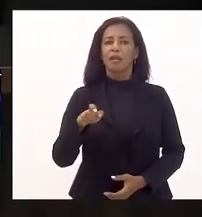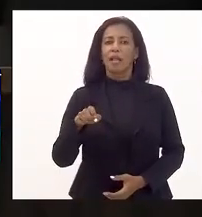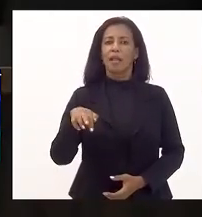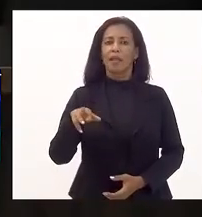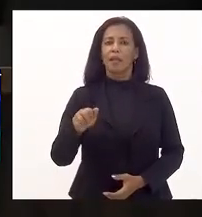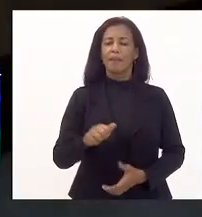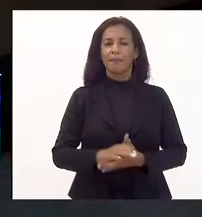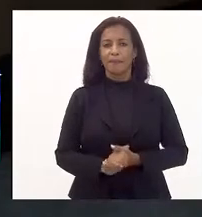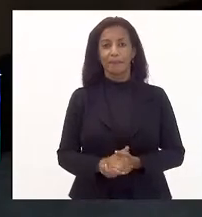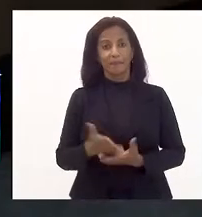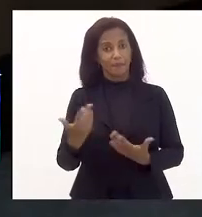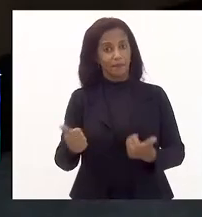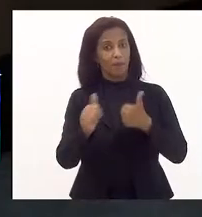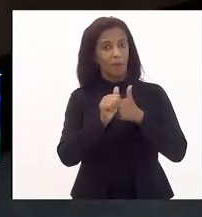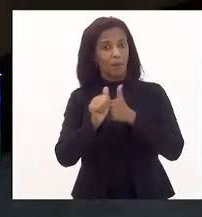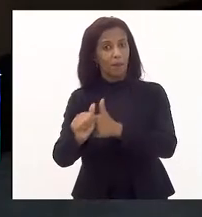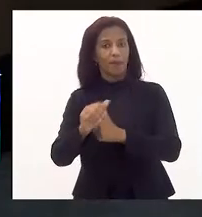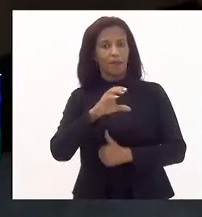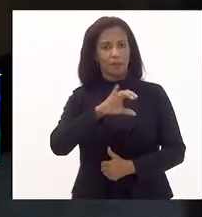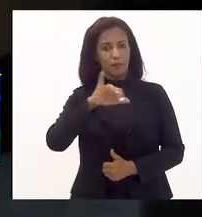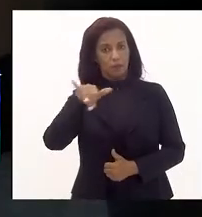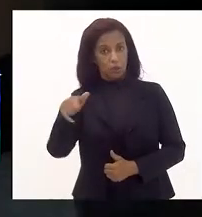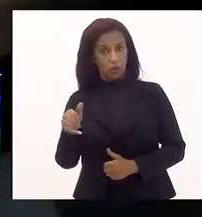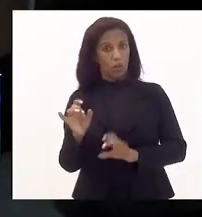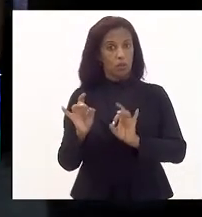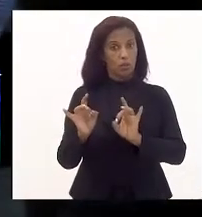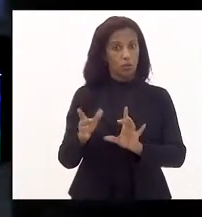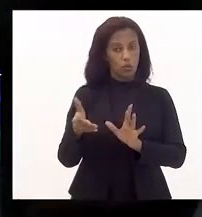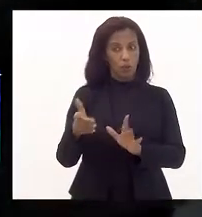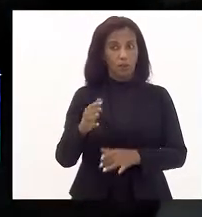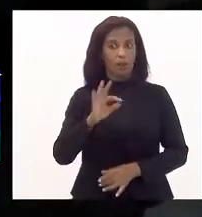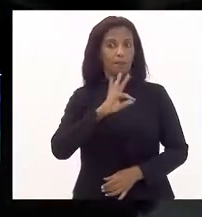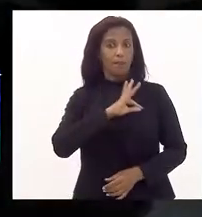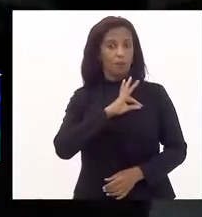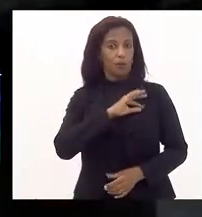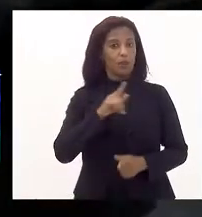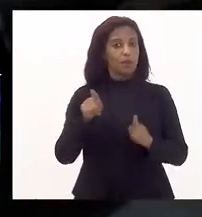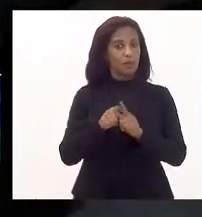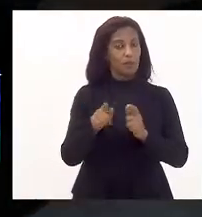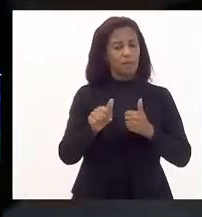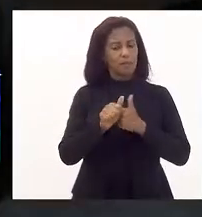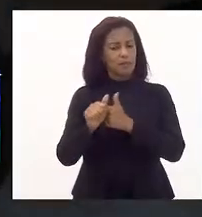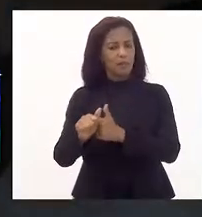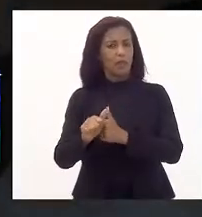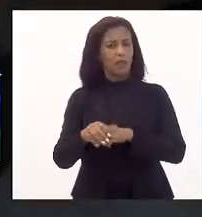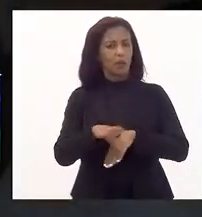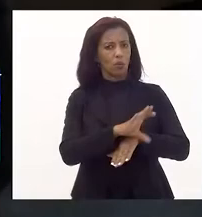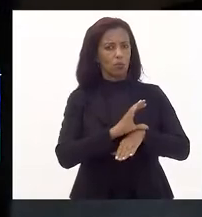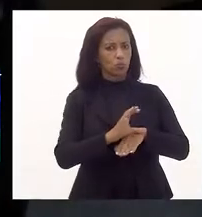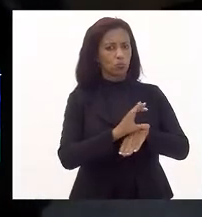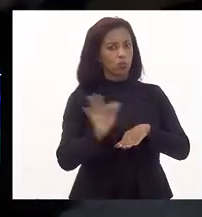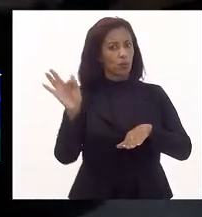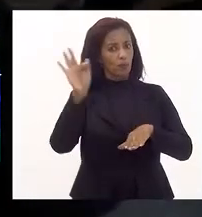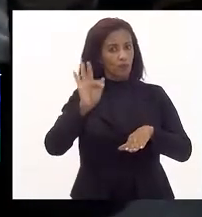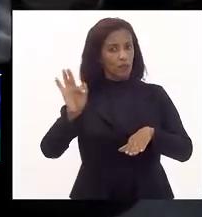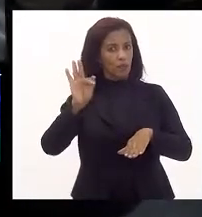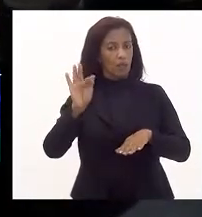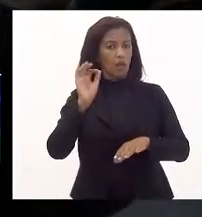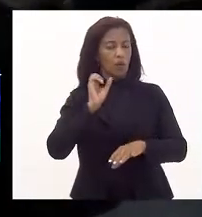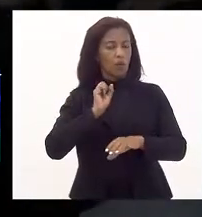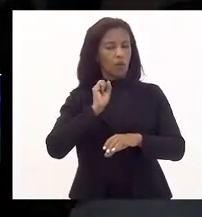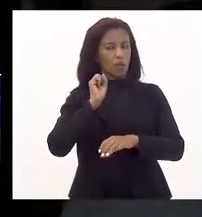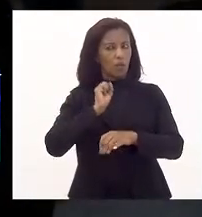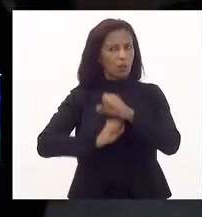Comando, a gente vai acompanhar o parecer da CCJ, só que a Polícia Militar também segue a Constituição Federal, e no ano passado,